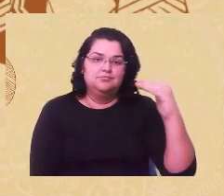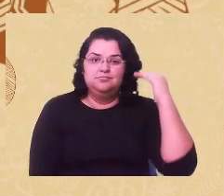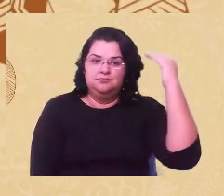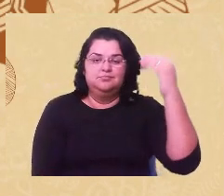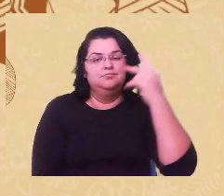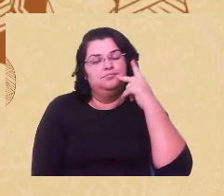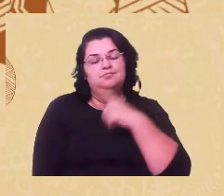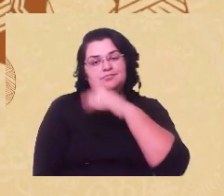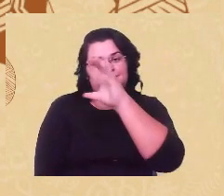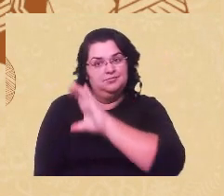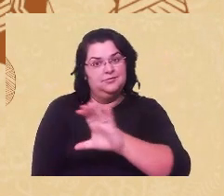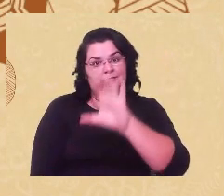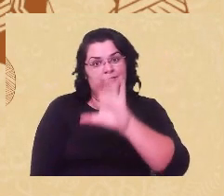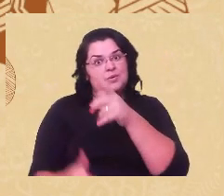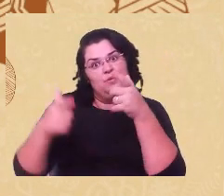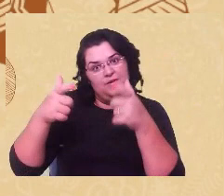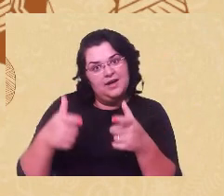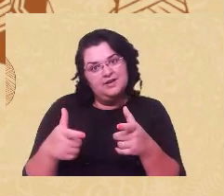categoria.